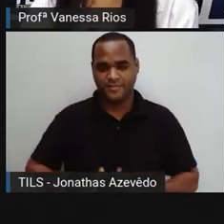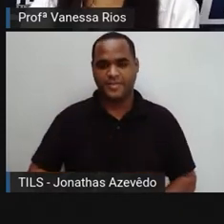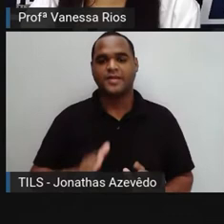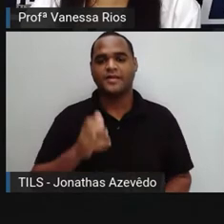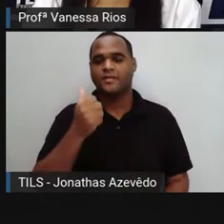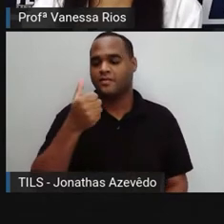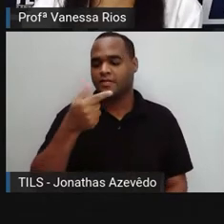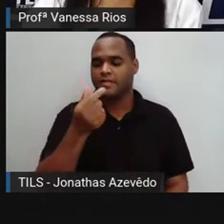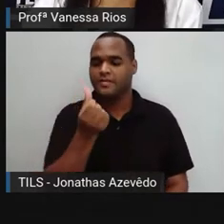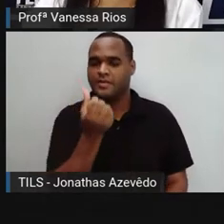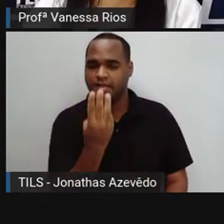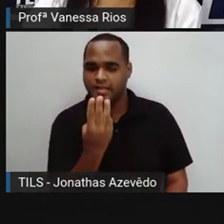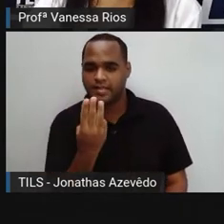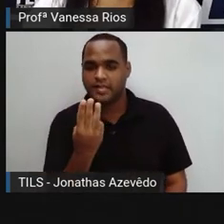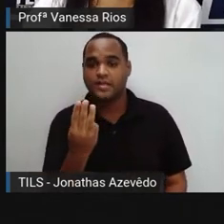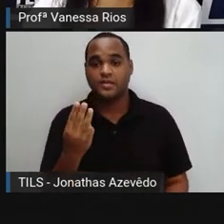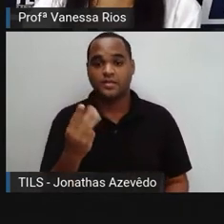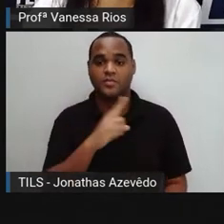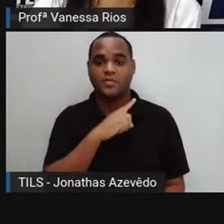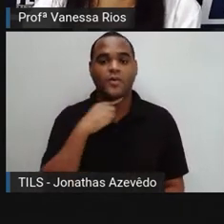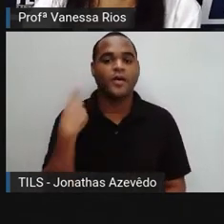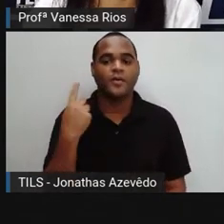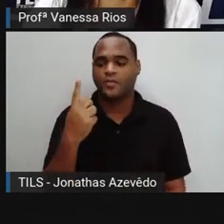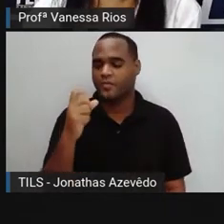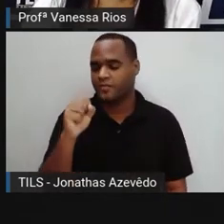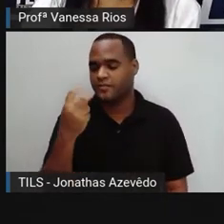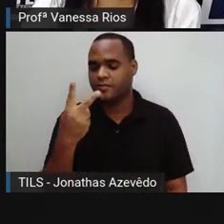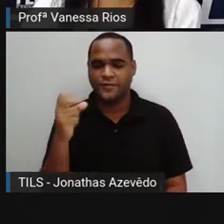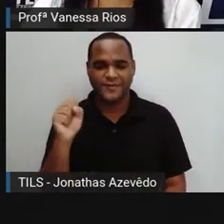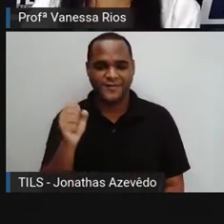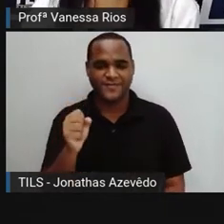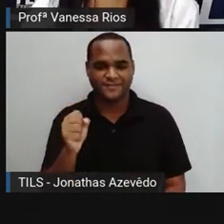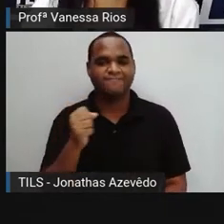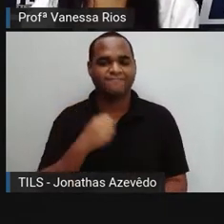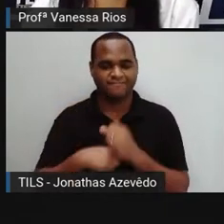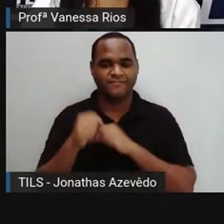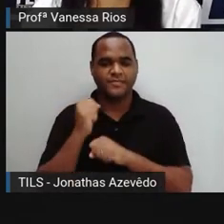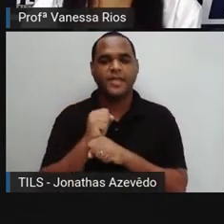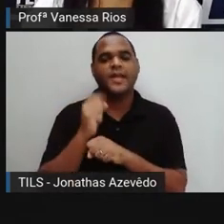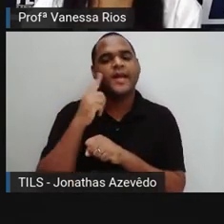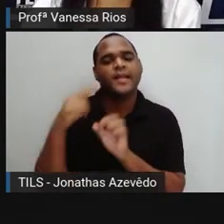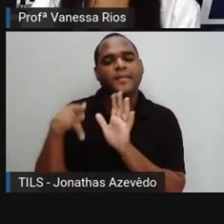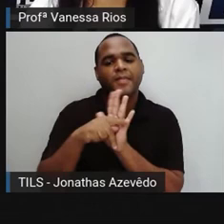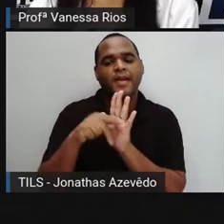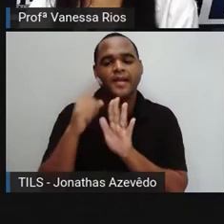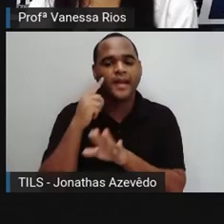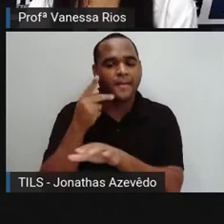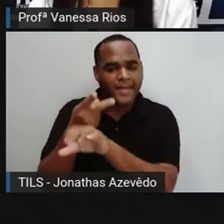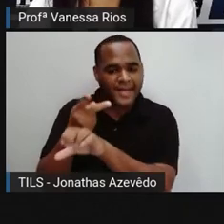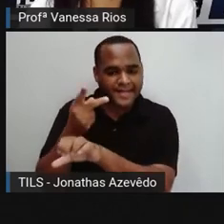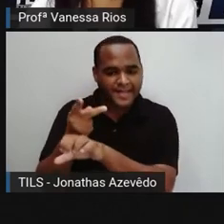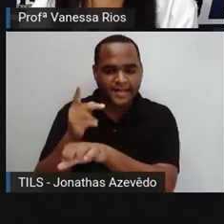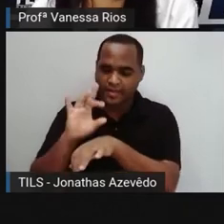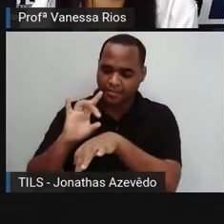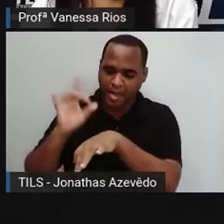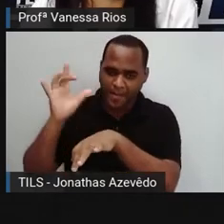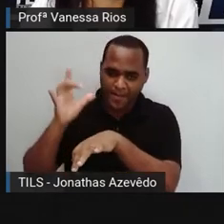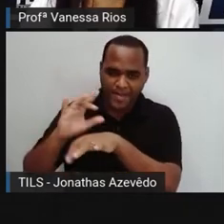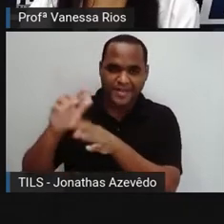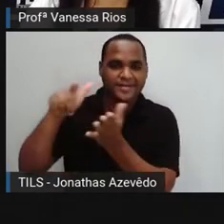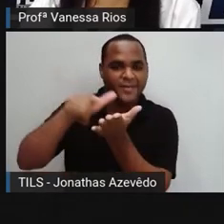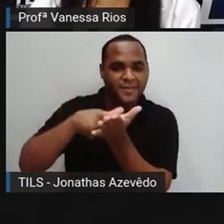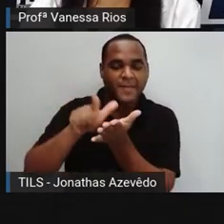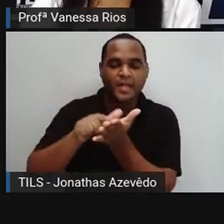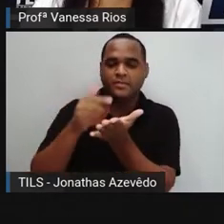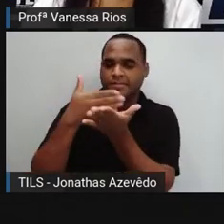e faleceu em 1828. Ele estudava as propriedades do cloreto de prata sobre papel